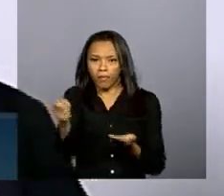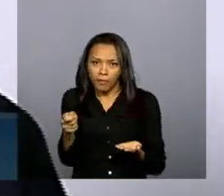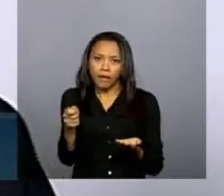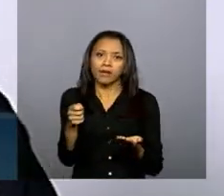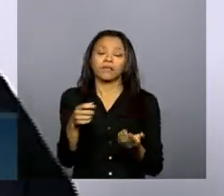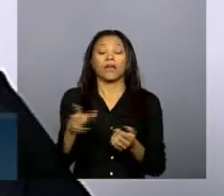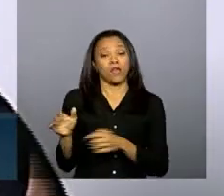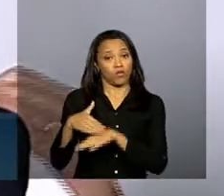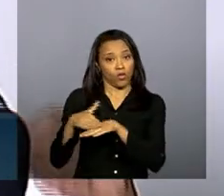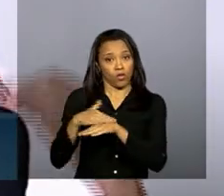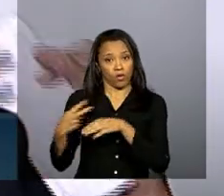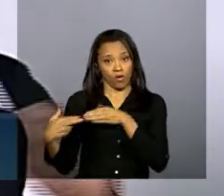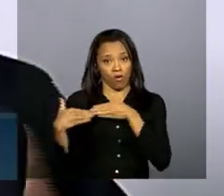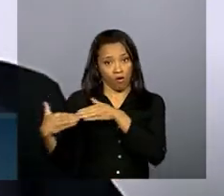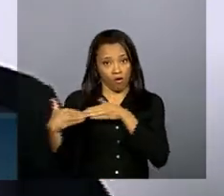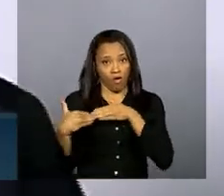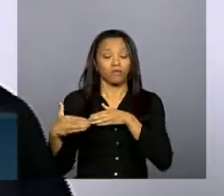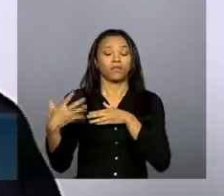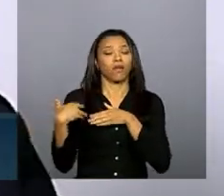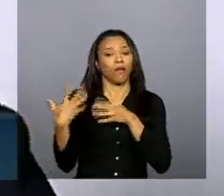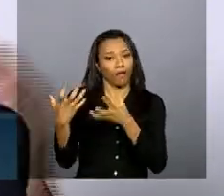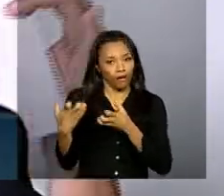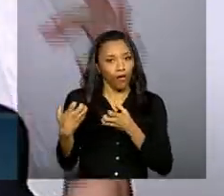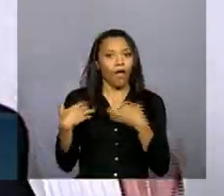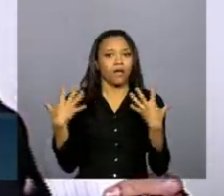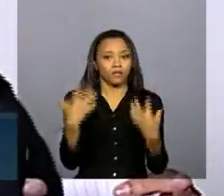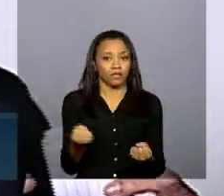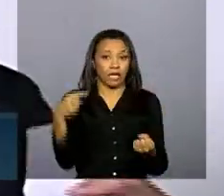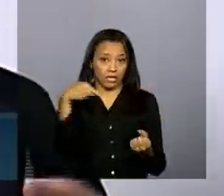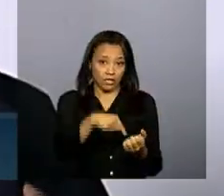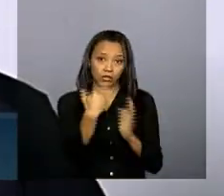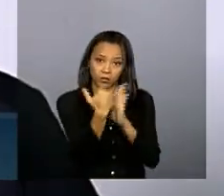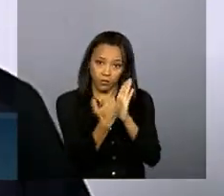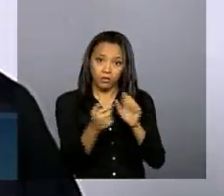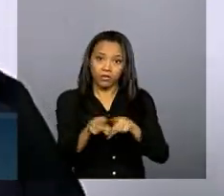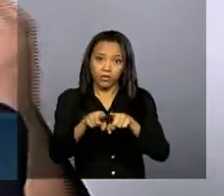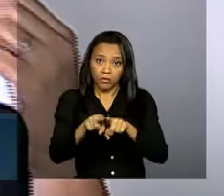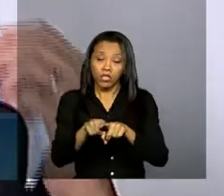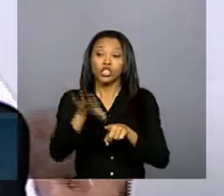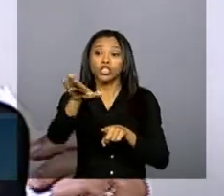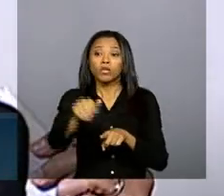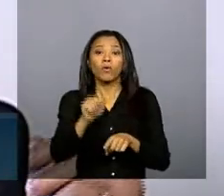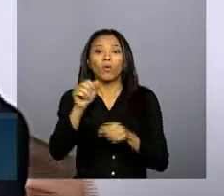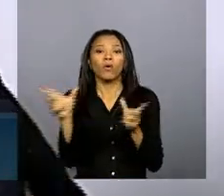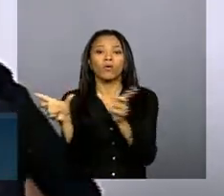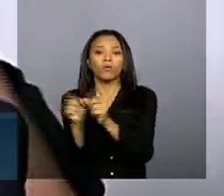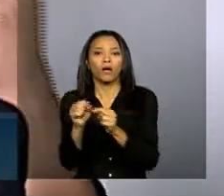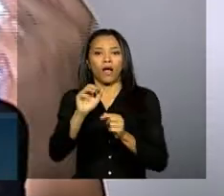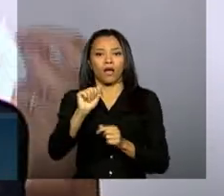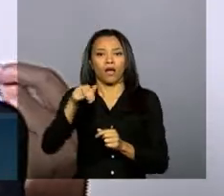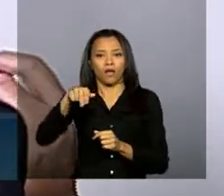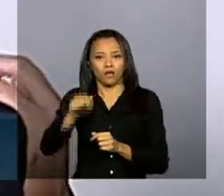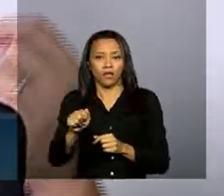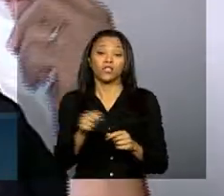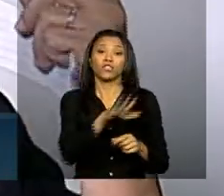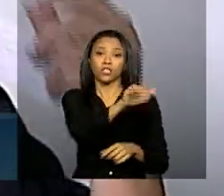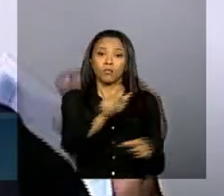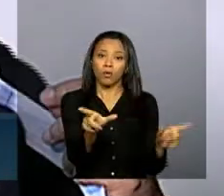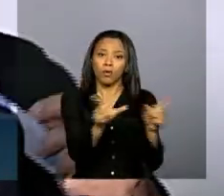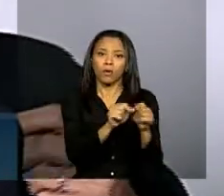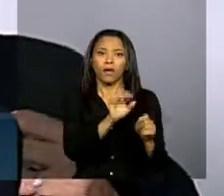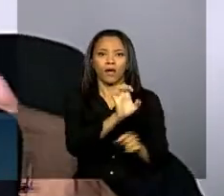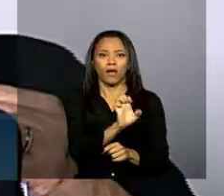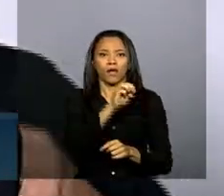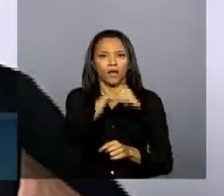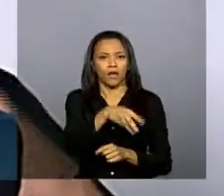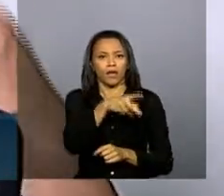conversou comigo quero adotar isso como uma referência chamou o pessoal da ANA estão trabalhando junto com a Embrapa para estabelecer um tema de cooperação dos dois